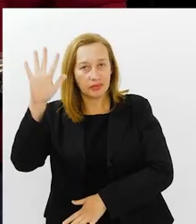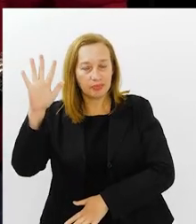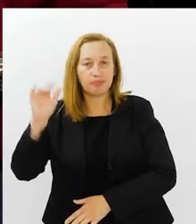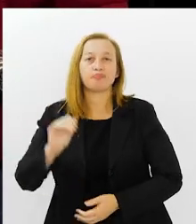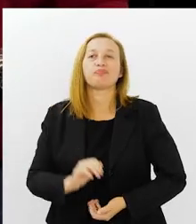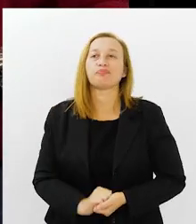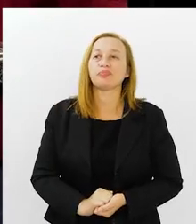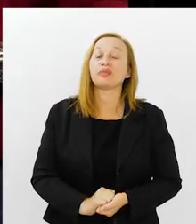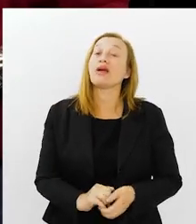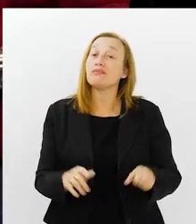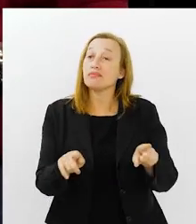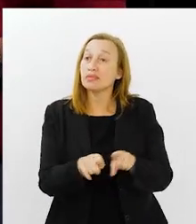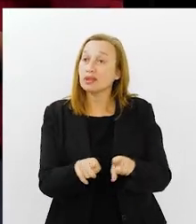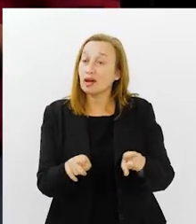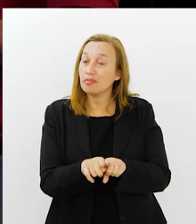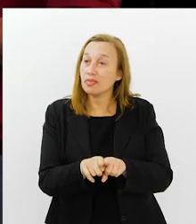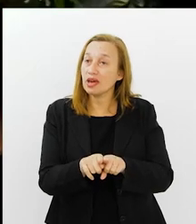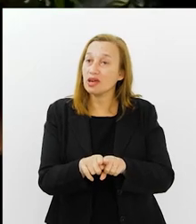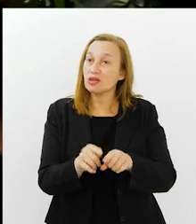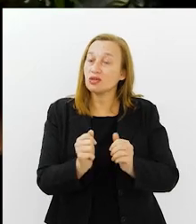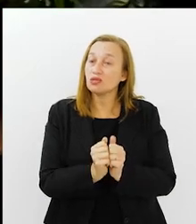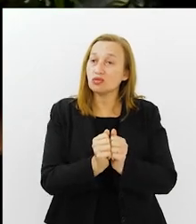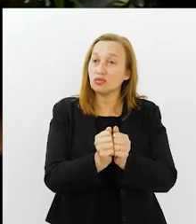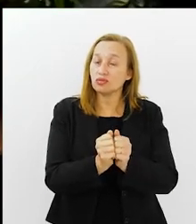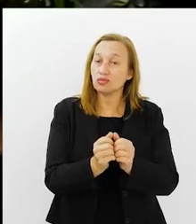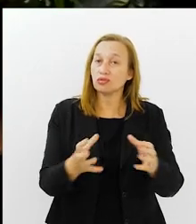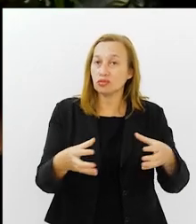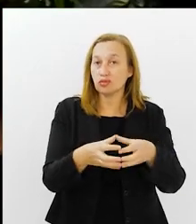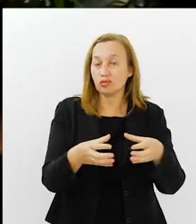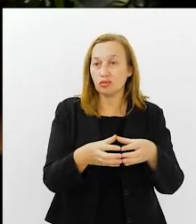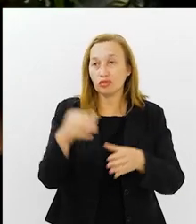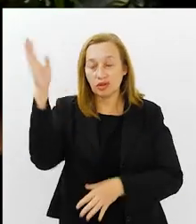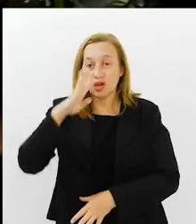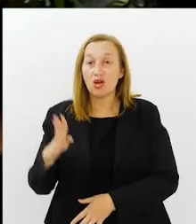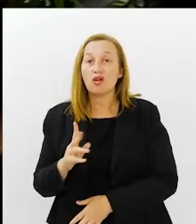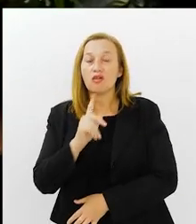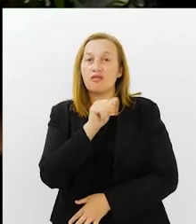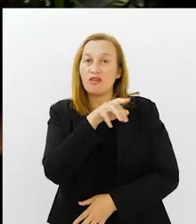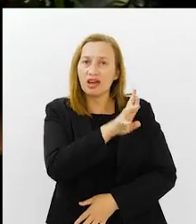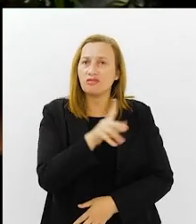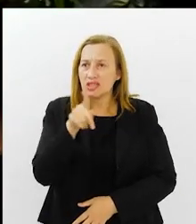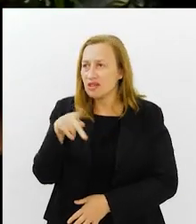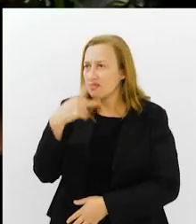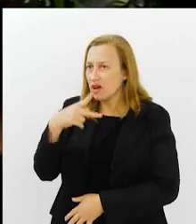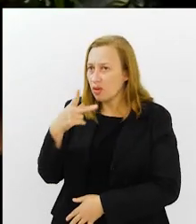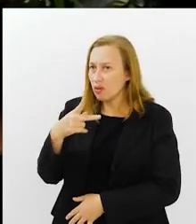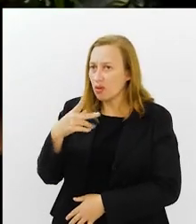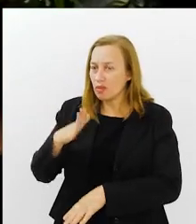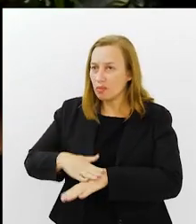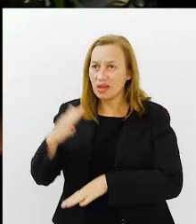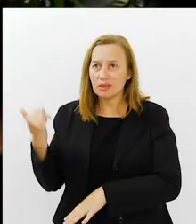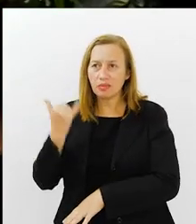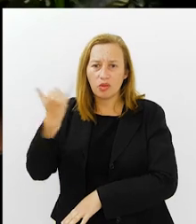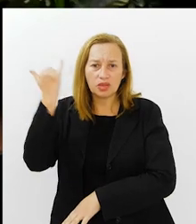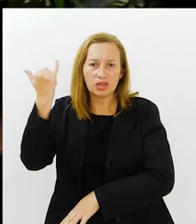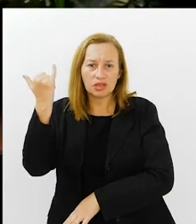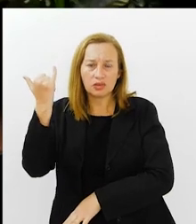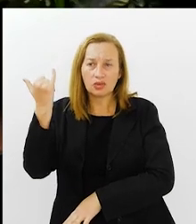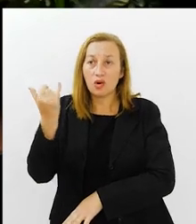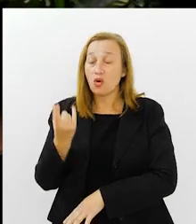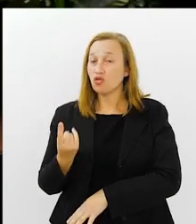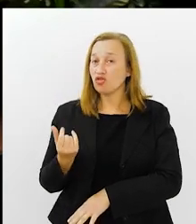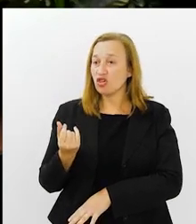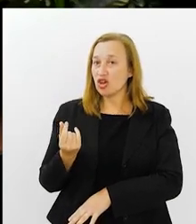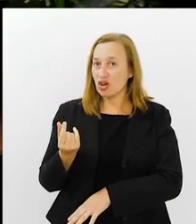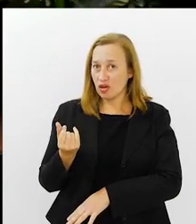internacional, também com a seleção brasileira. Ô Wagner, você disse que o que fala mais é o La Plata, o bolso?